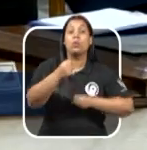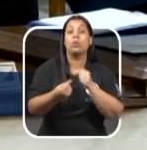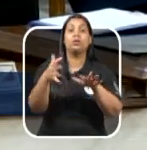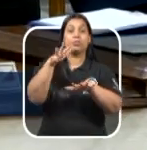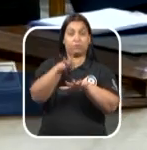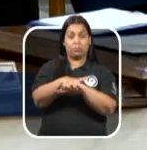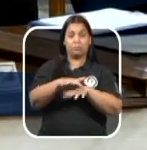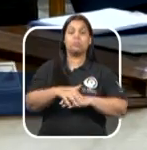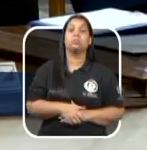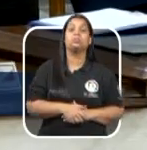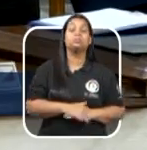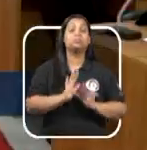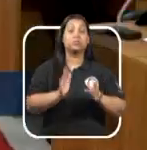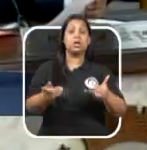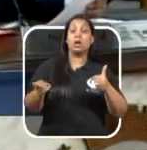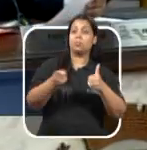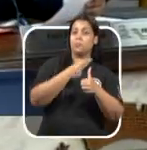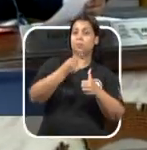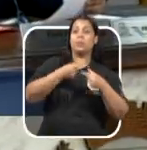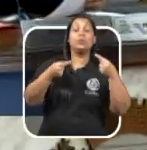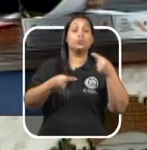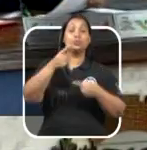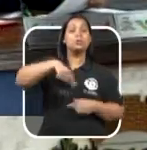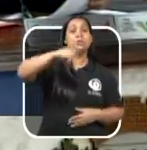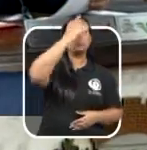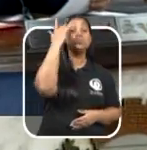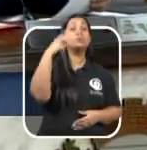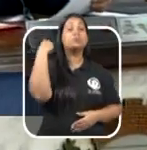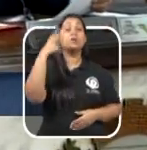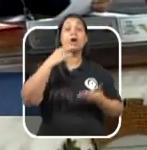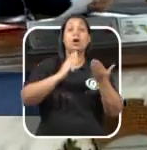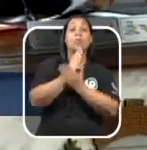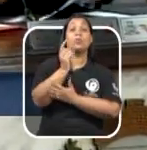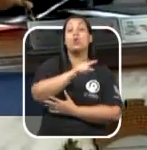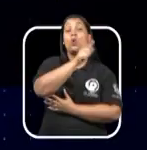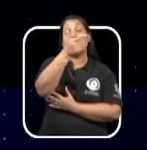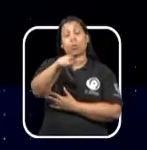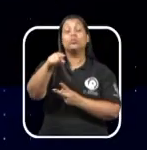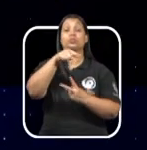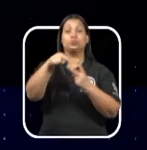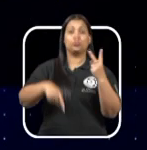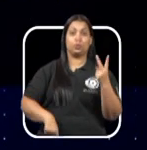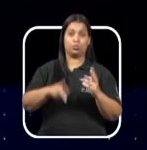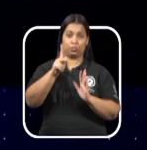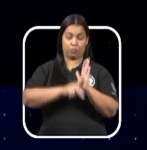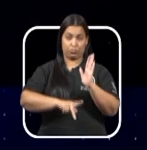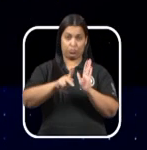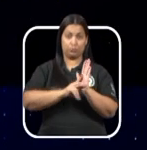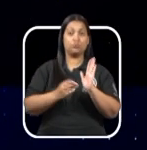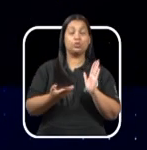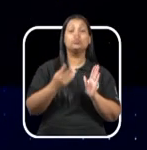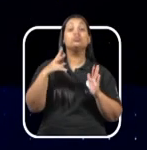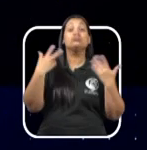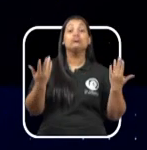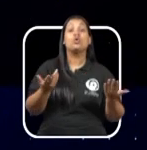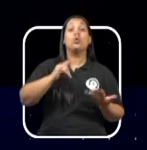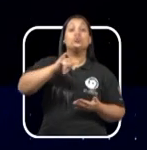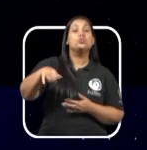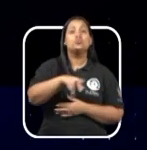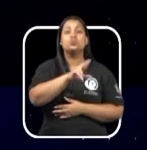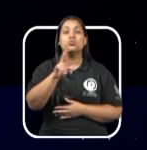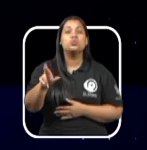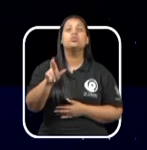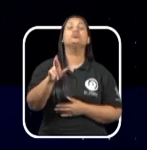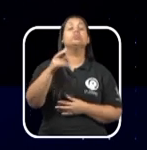Já em primeira discussão, os vereadores aprovaram outros dois projetos. De Francisco Júnior, que cria o